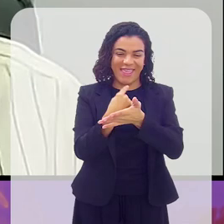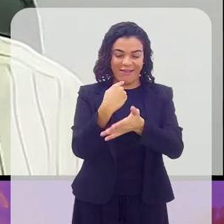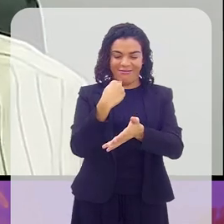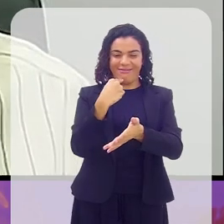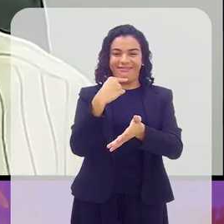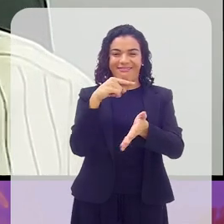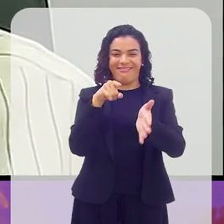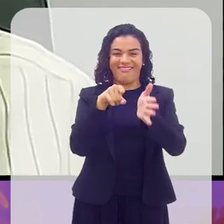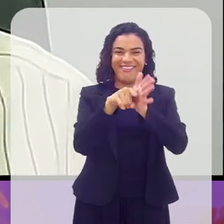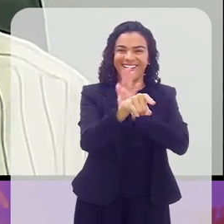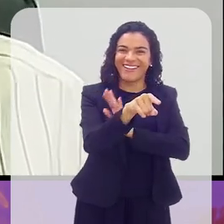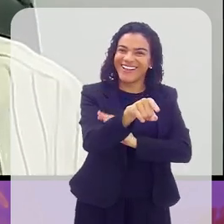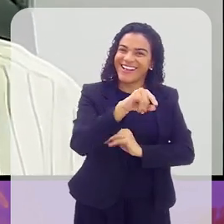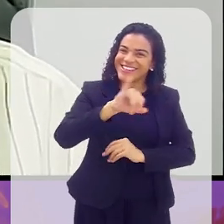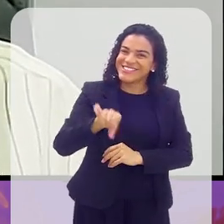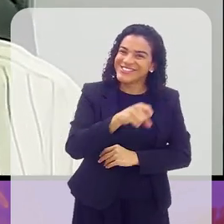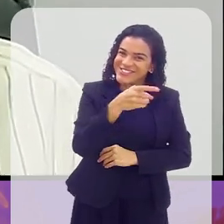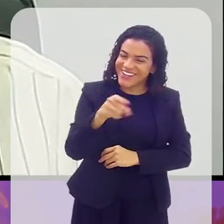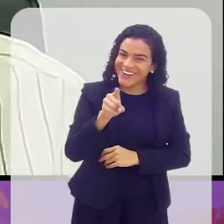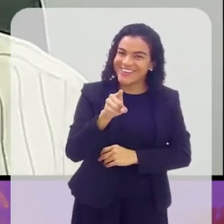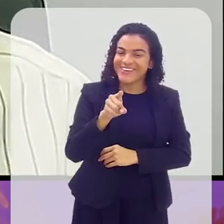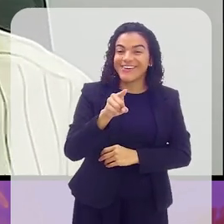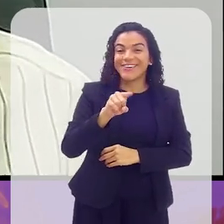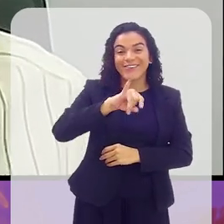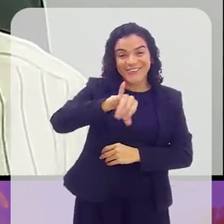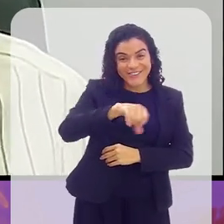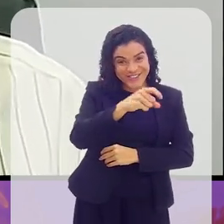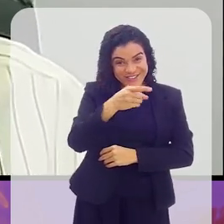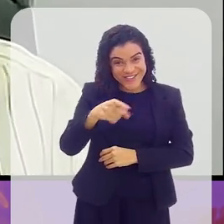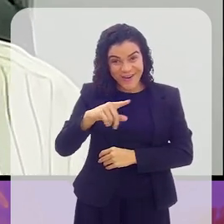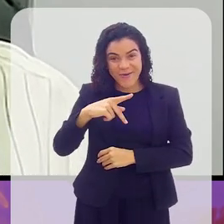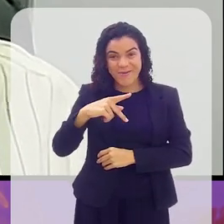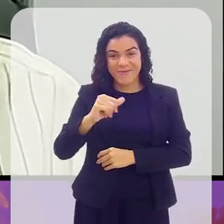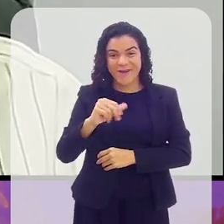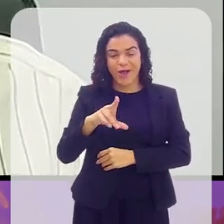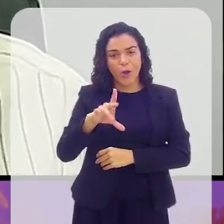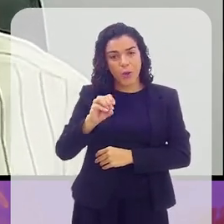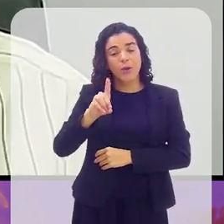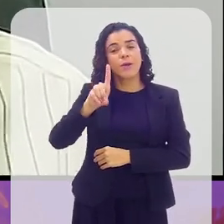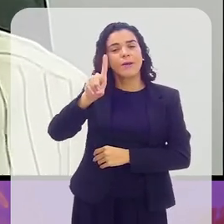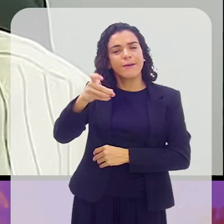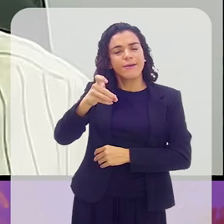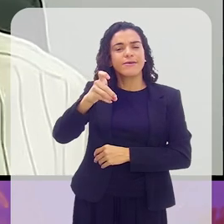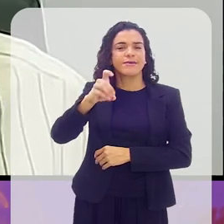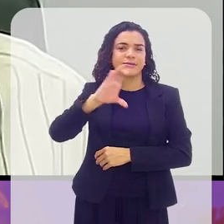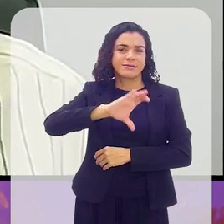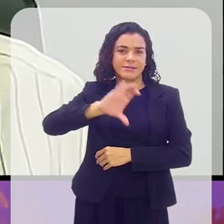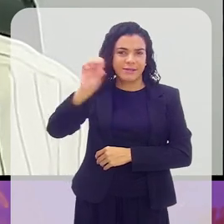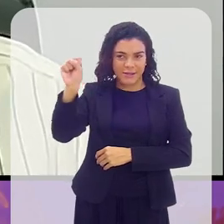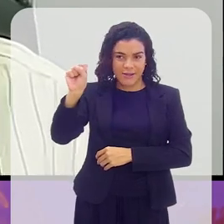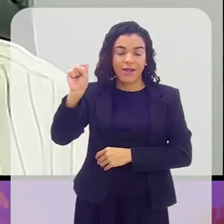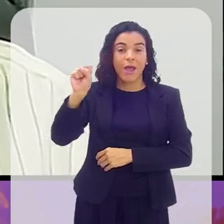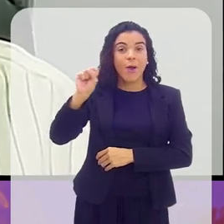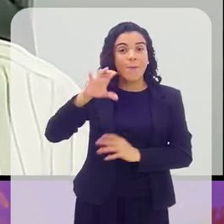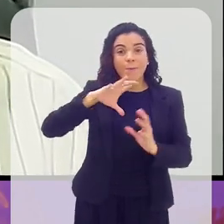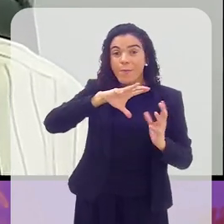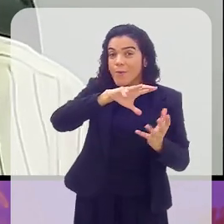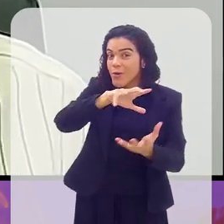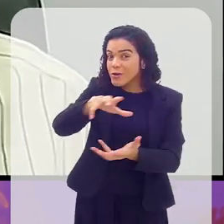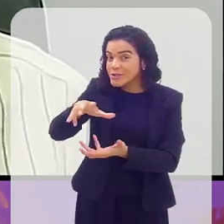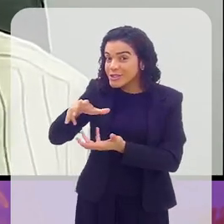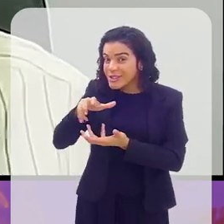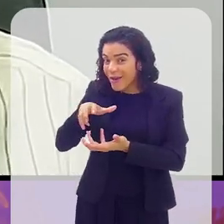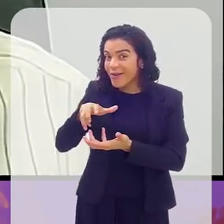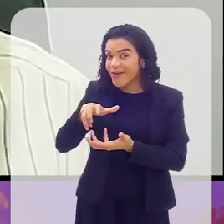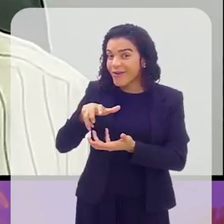que eu ia fazer ao nosso João Paulo. O João Paulo foi campeão de duplas, foi